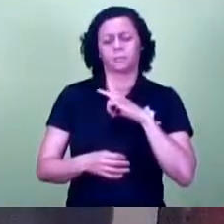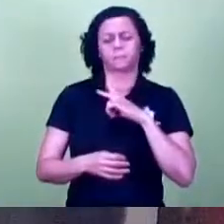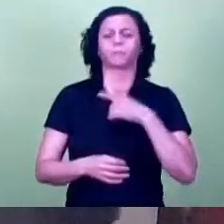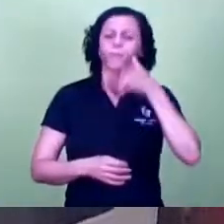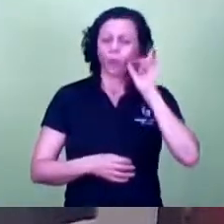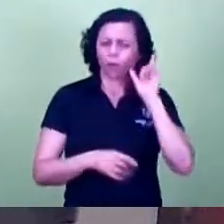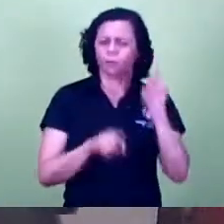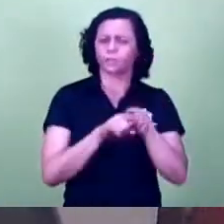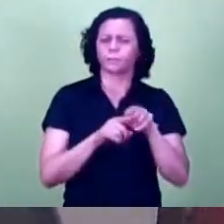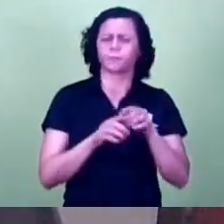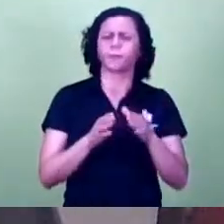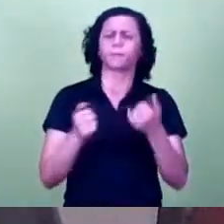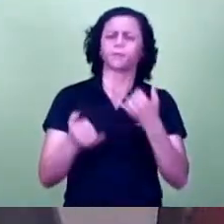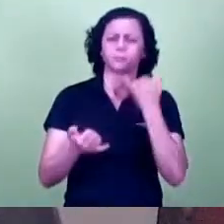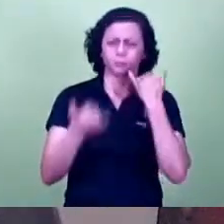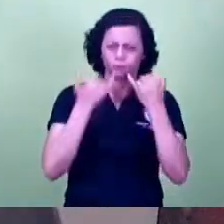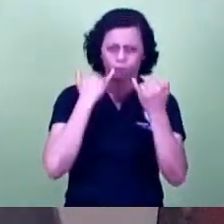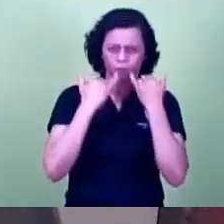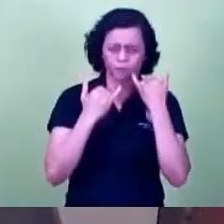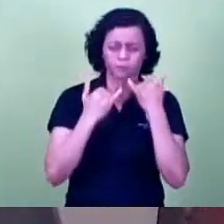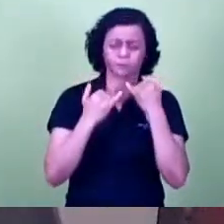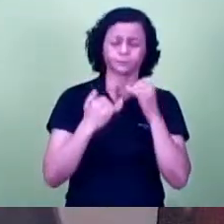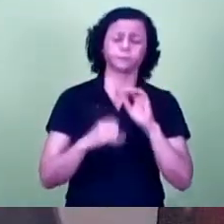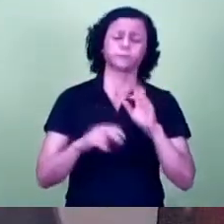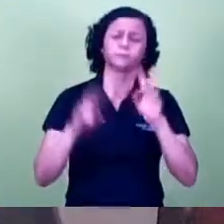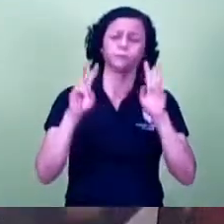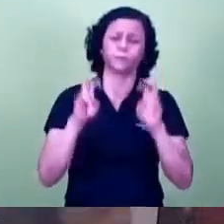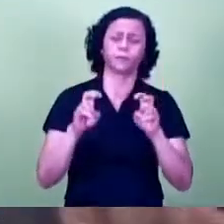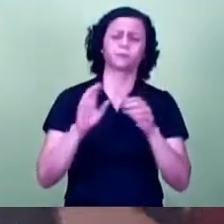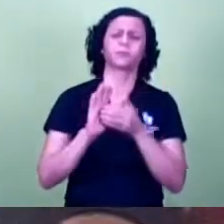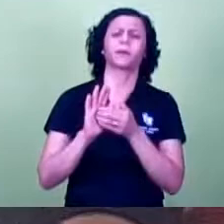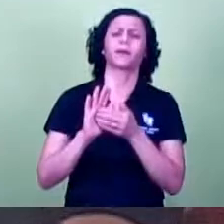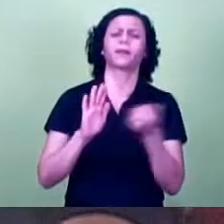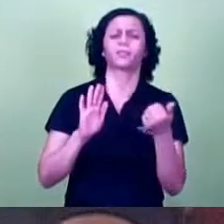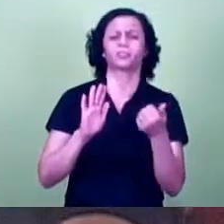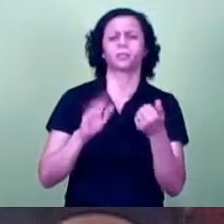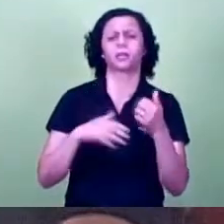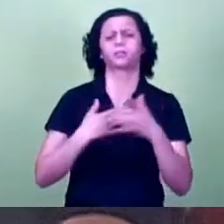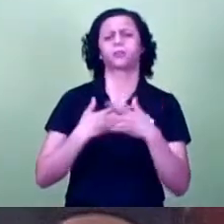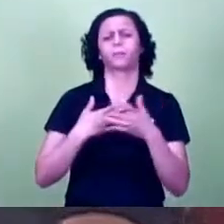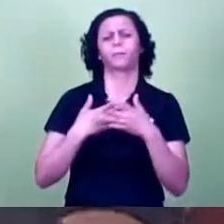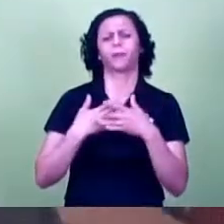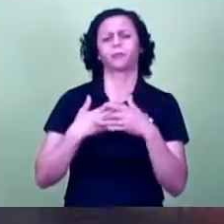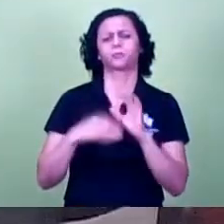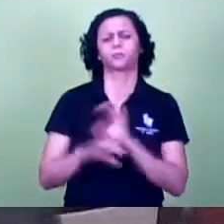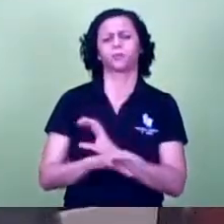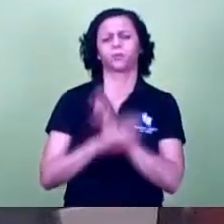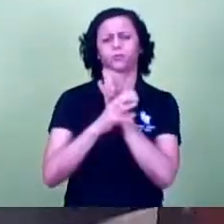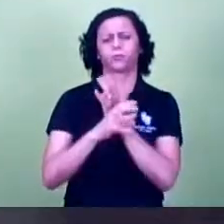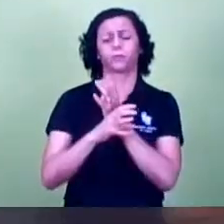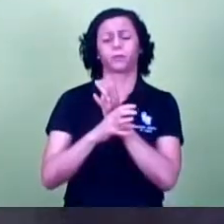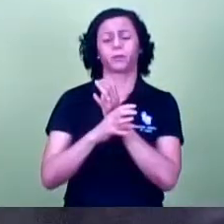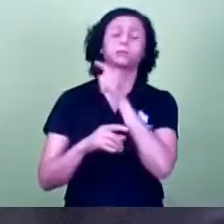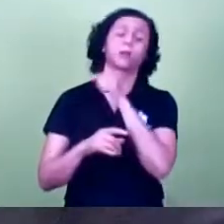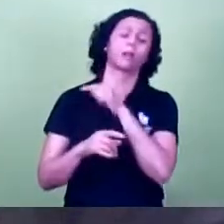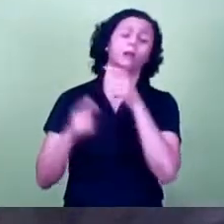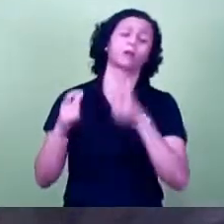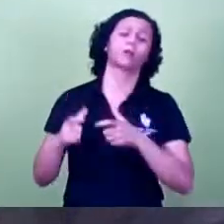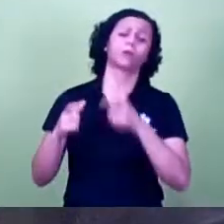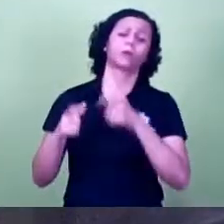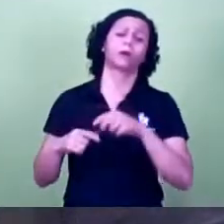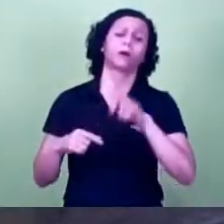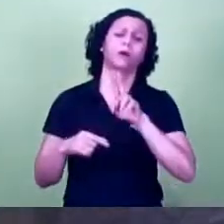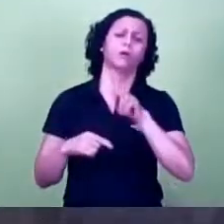pedido de informação sobre a retirada do ortopedista a partir de janeiro da UPA Norte e as pequenas